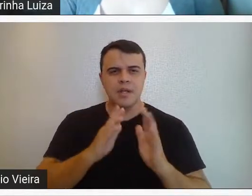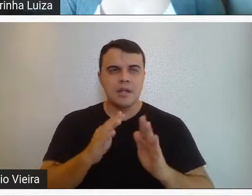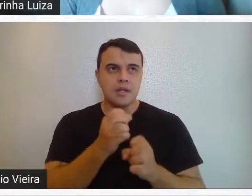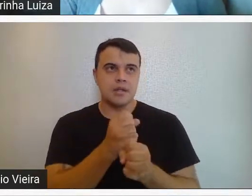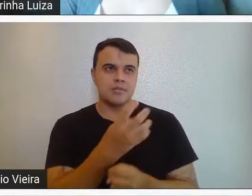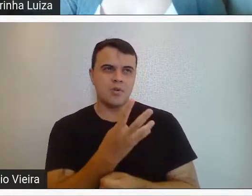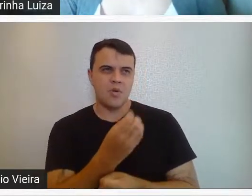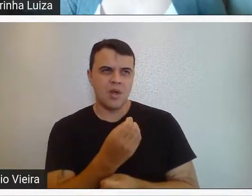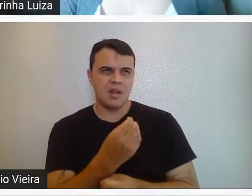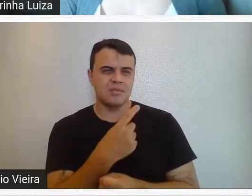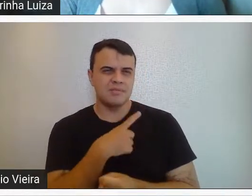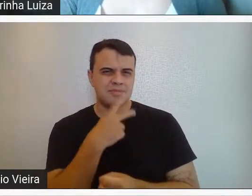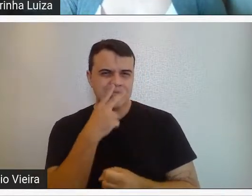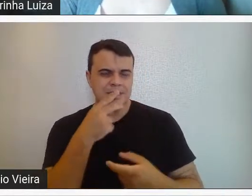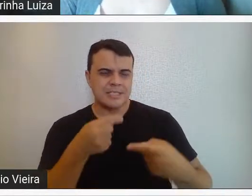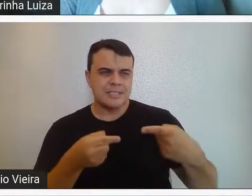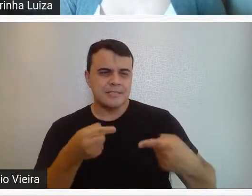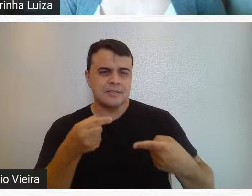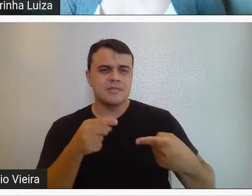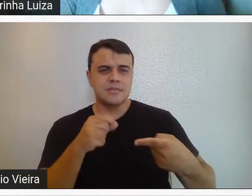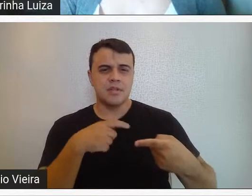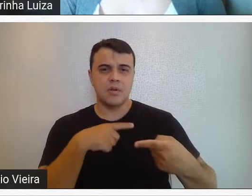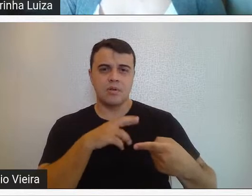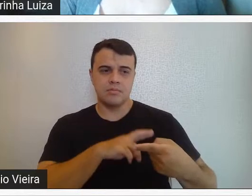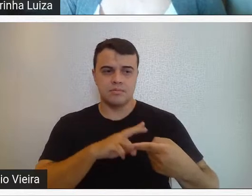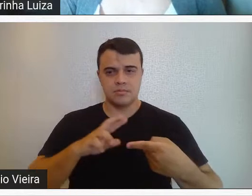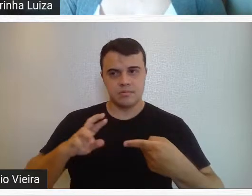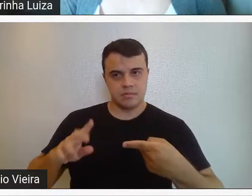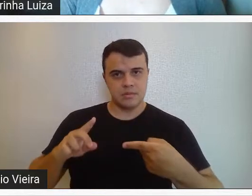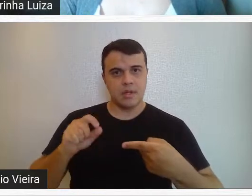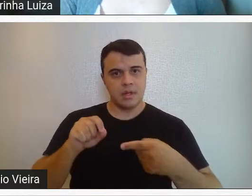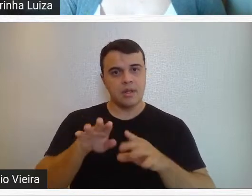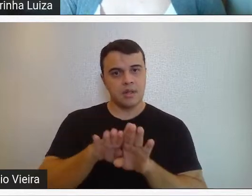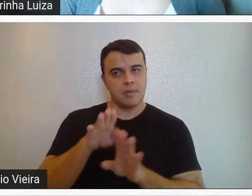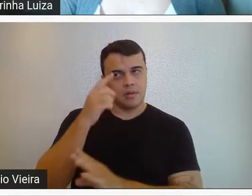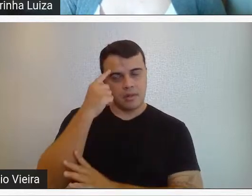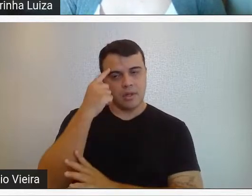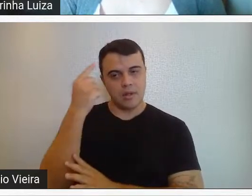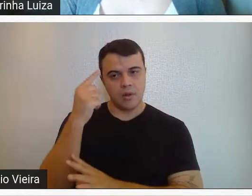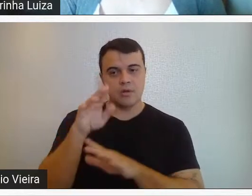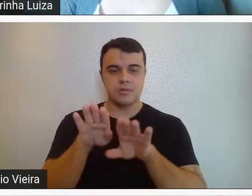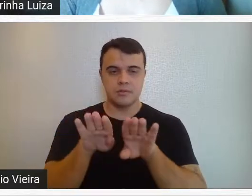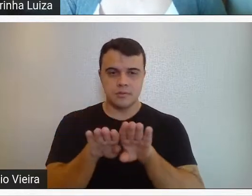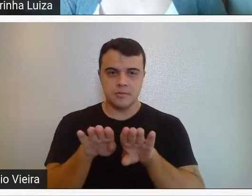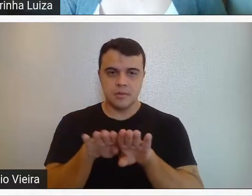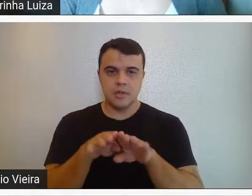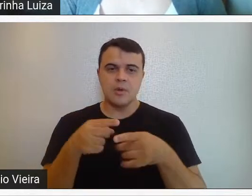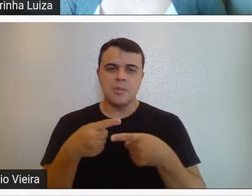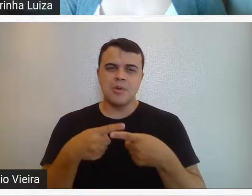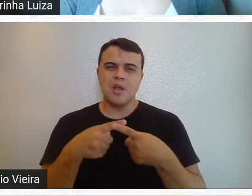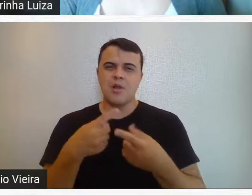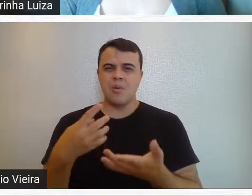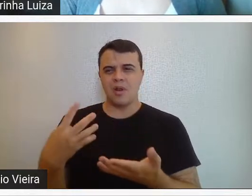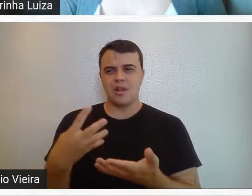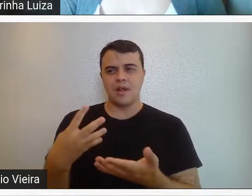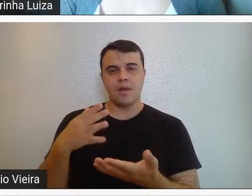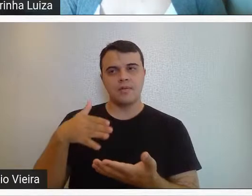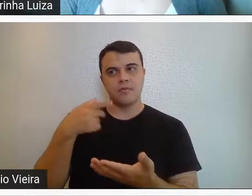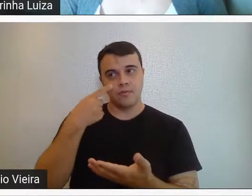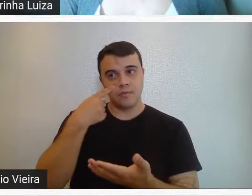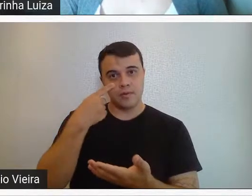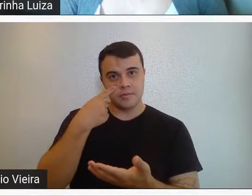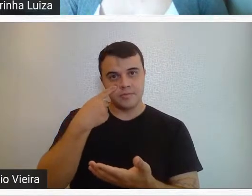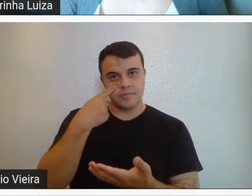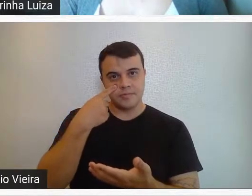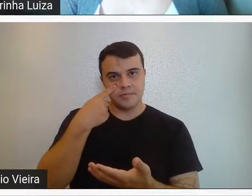40 ainda o embate entre as duas correntes estéticas e ideológicas também, porque em 44 a gente vê tanto,